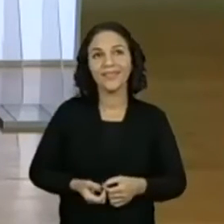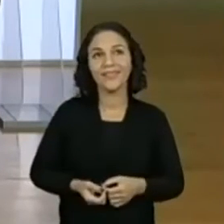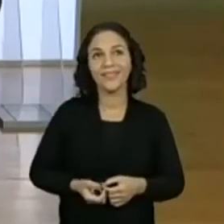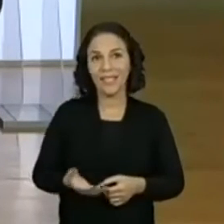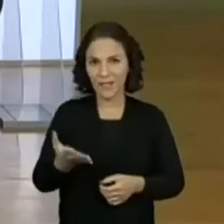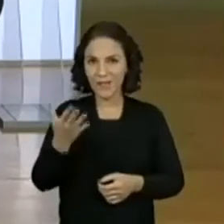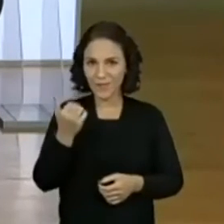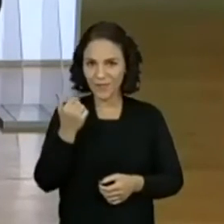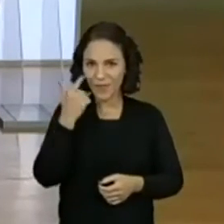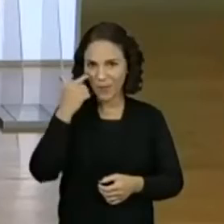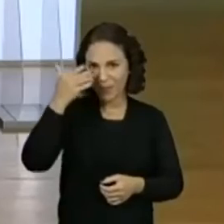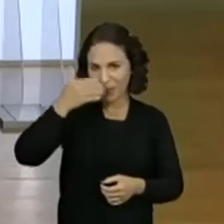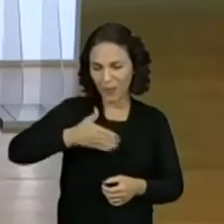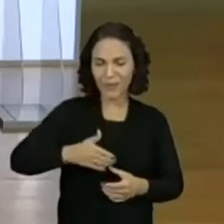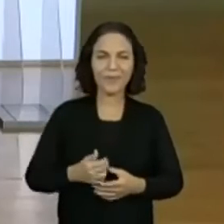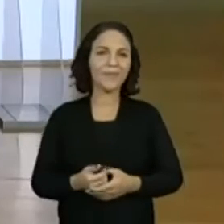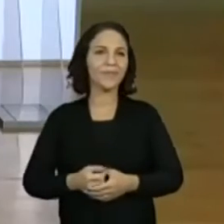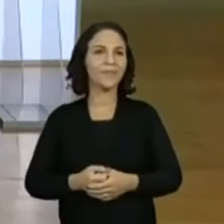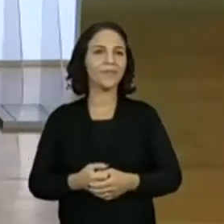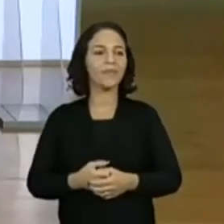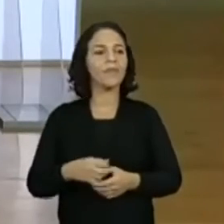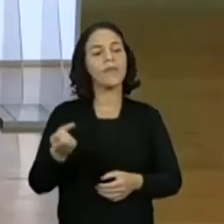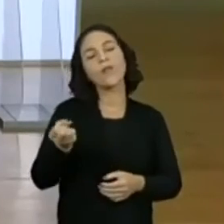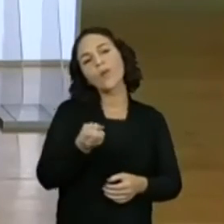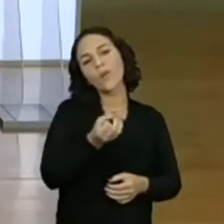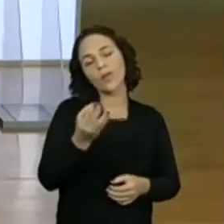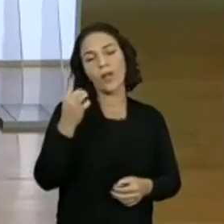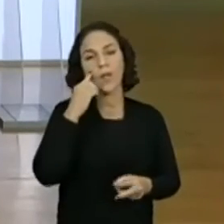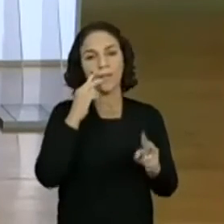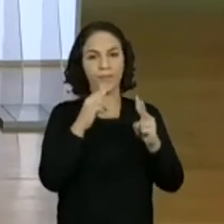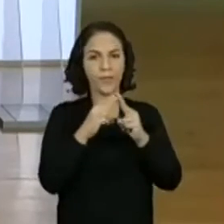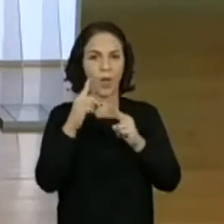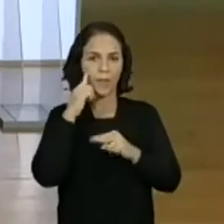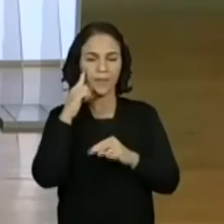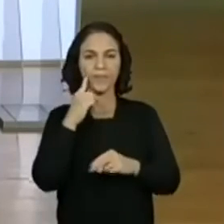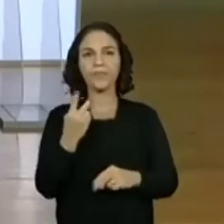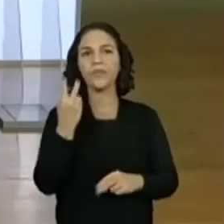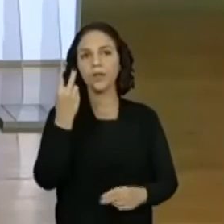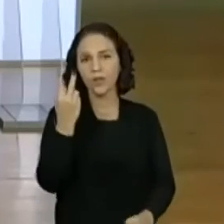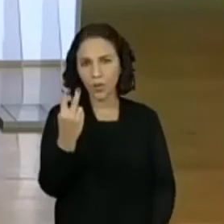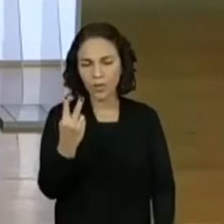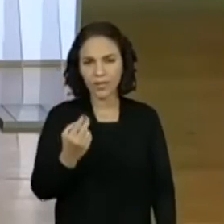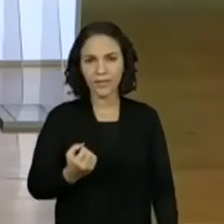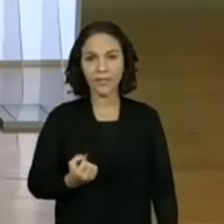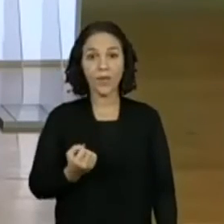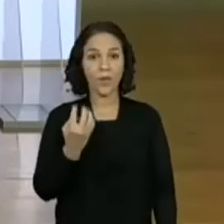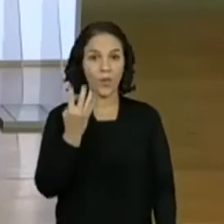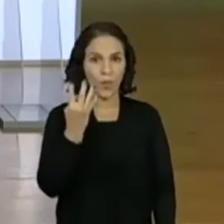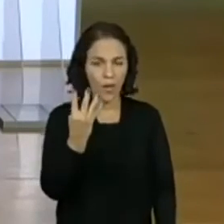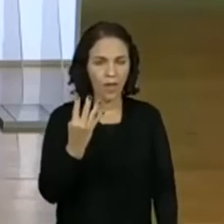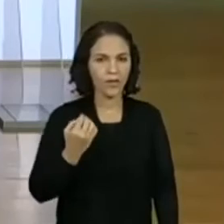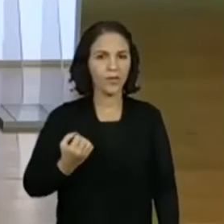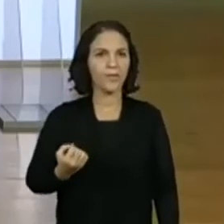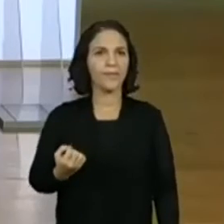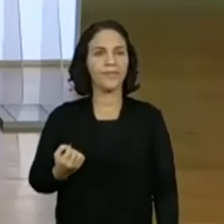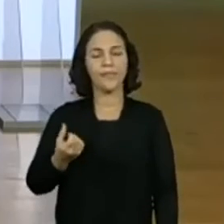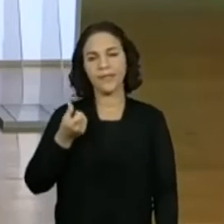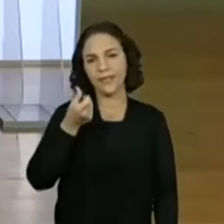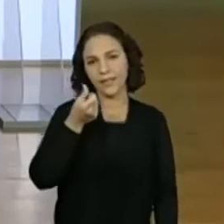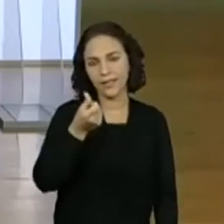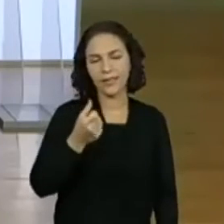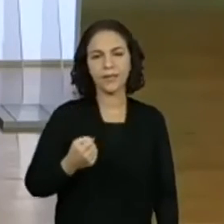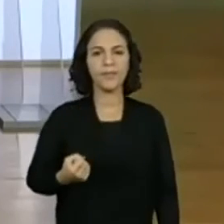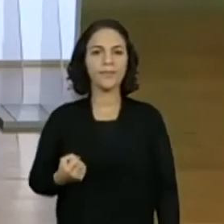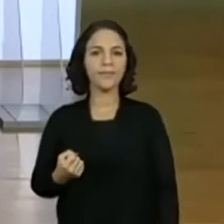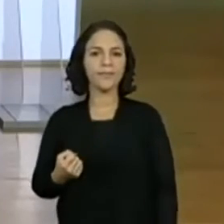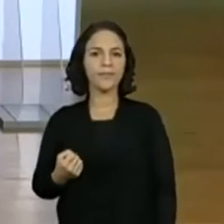Vamos conferir, então? Vamos contar rapidamente de dois em dois? aqui. Dois, quatro, seis,